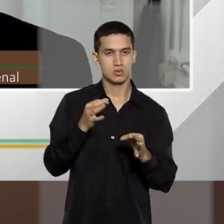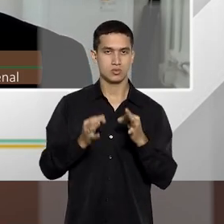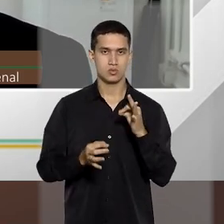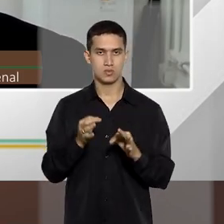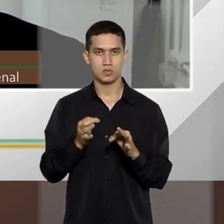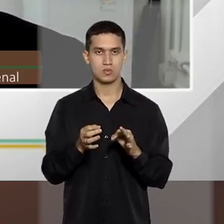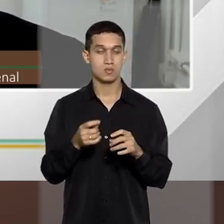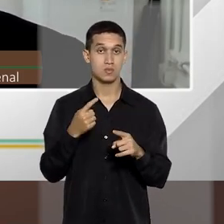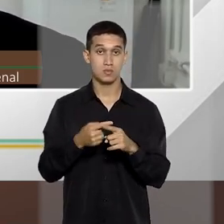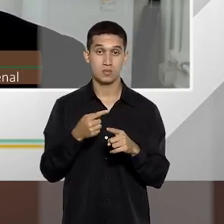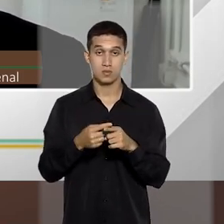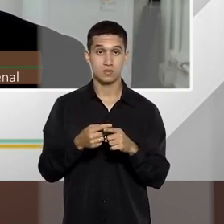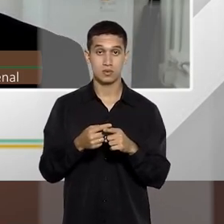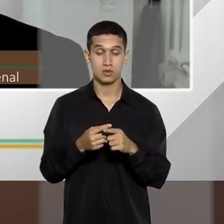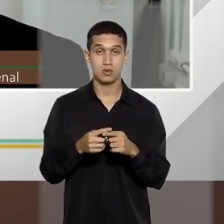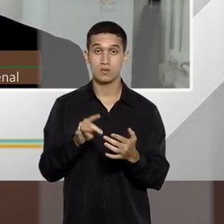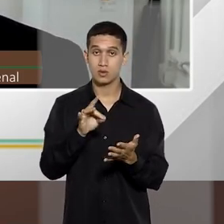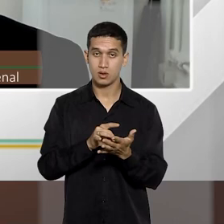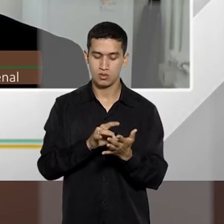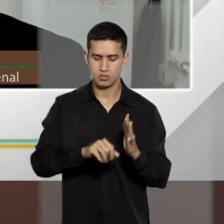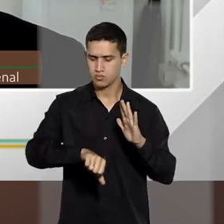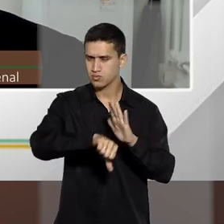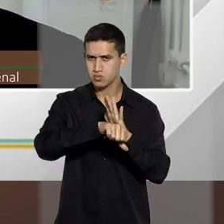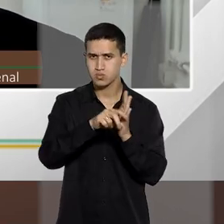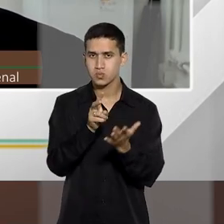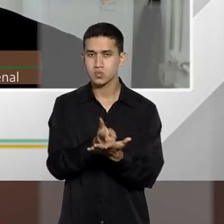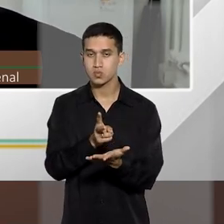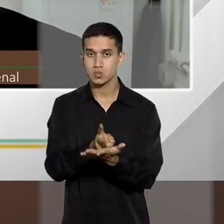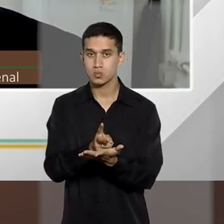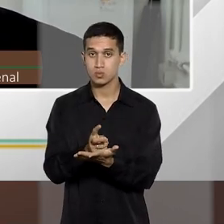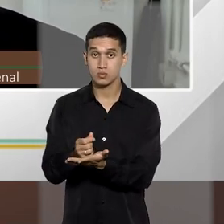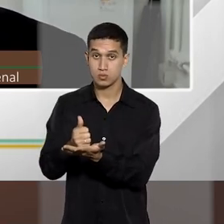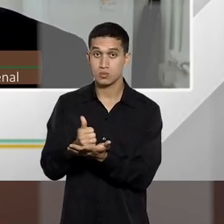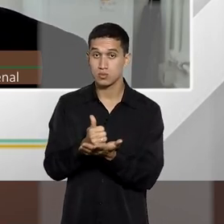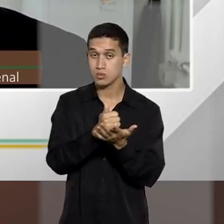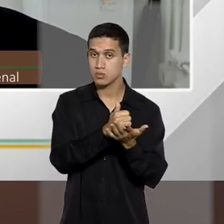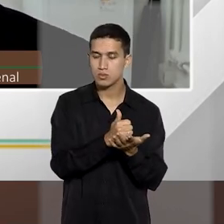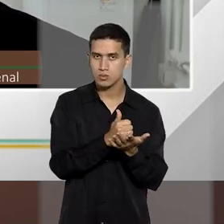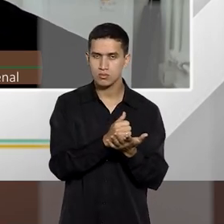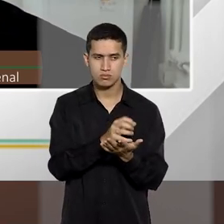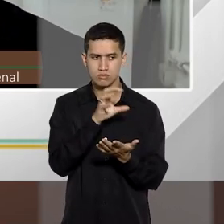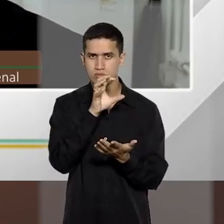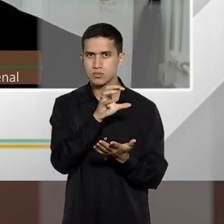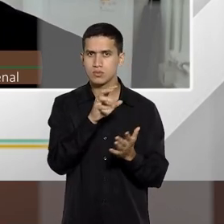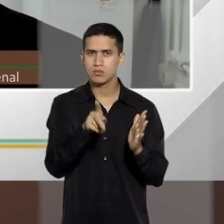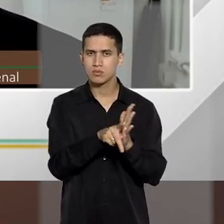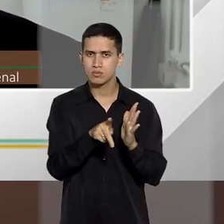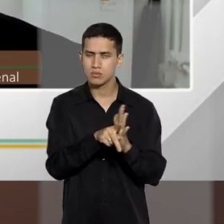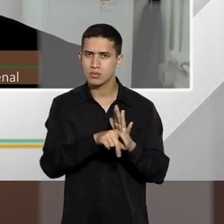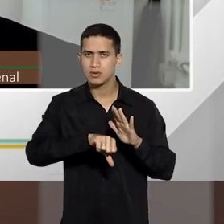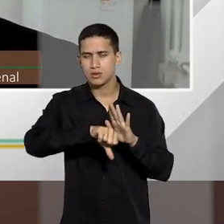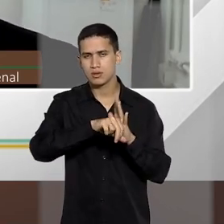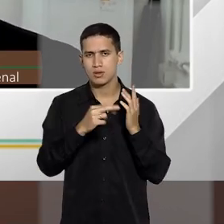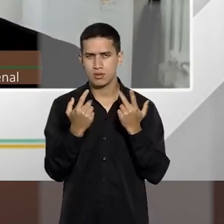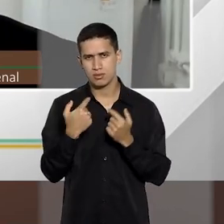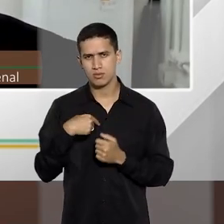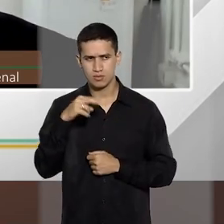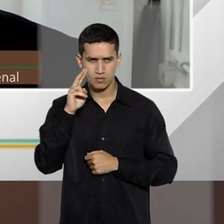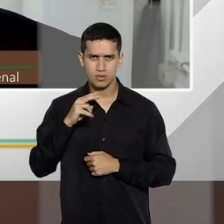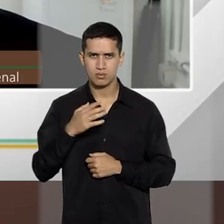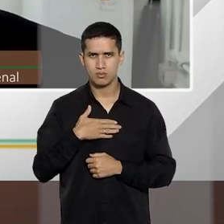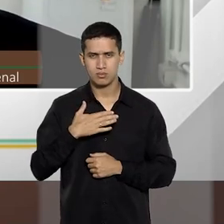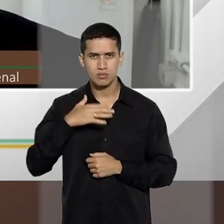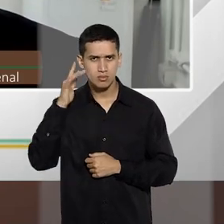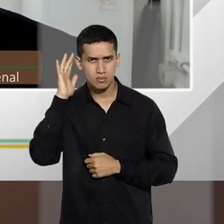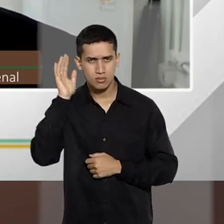na verdade, o crime continuado, ele vem com um tipo de concurso de crime, assim, como eu vejo também o concurso formal,